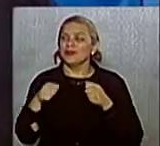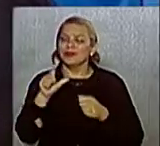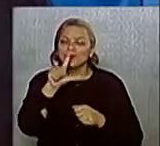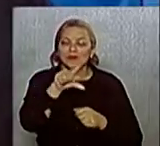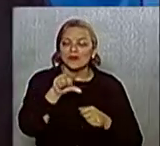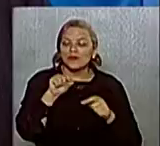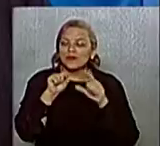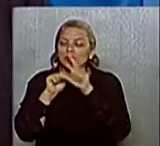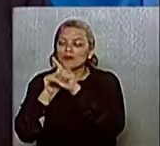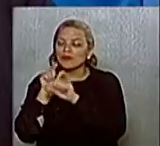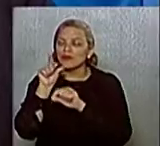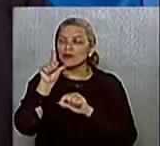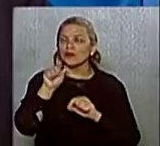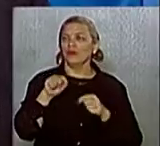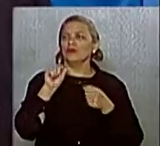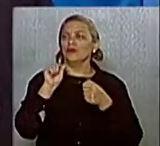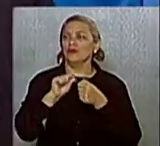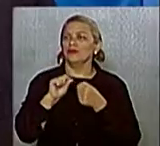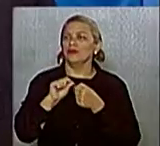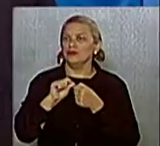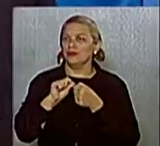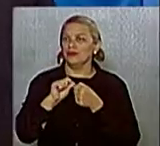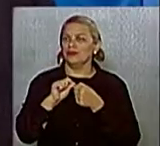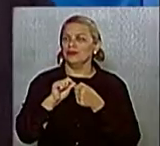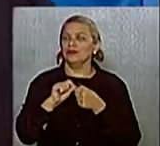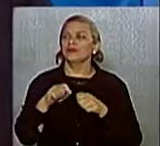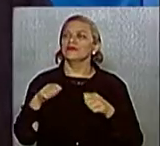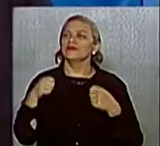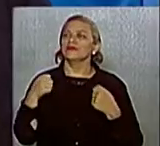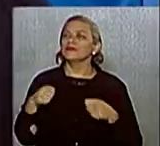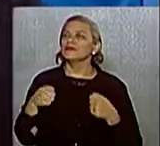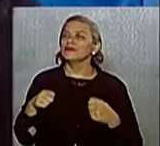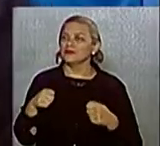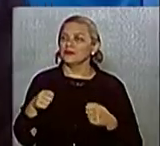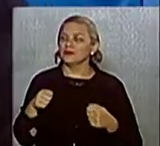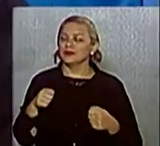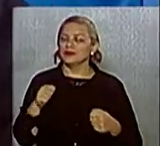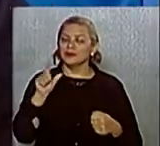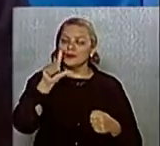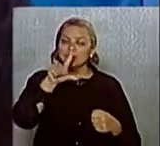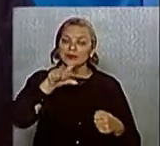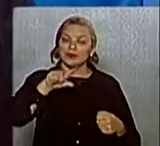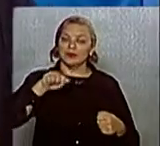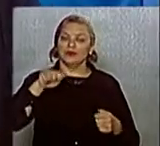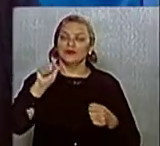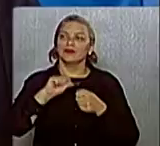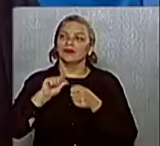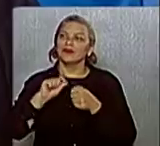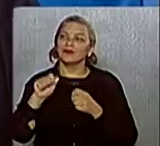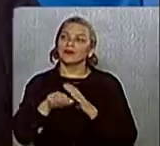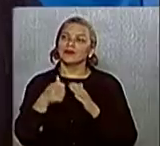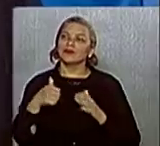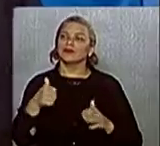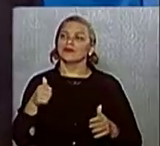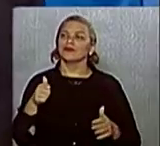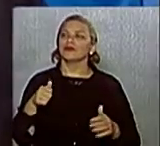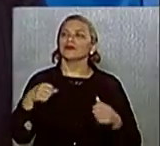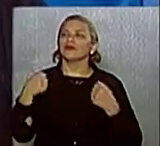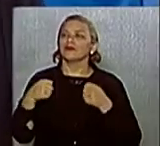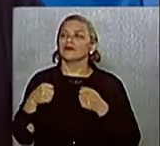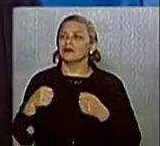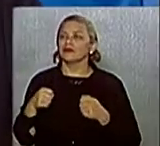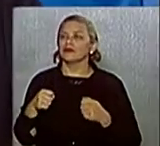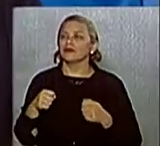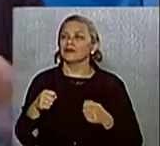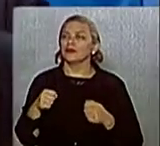exatamente isso que nós fizemos. Nós priorizamos para levar primeiro aqueles que mais precisam. A sede do prefeito, essa podia